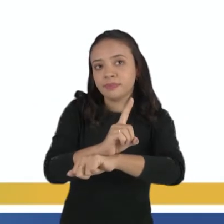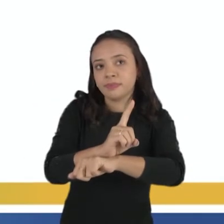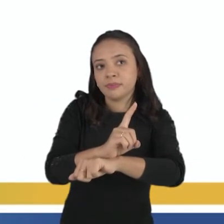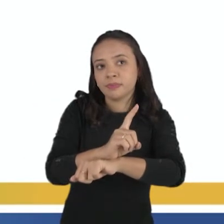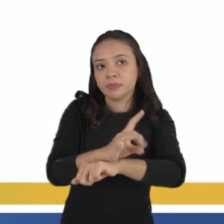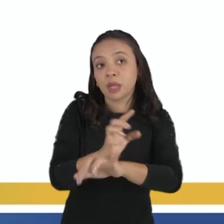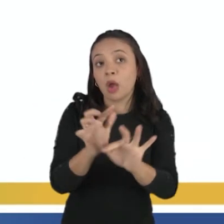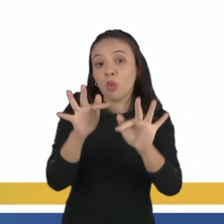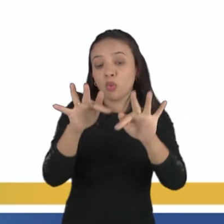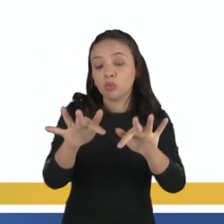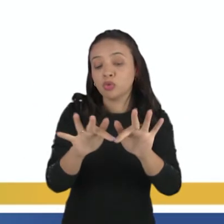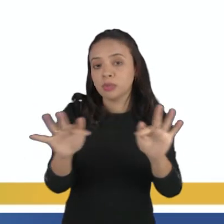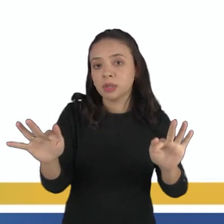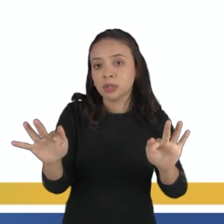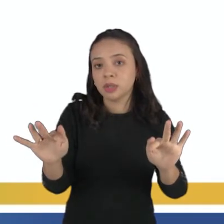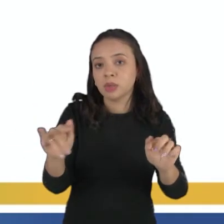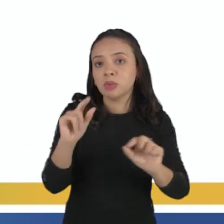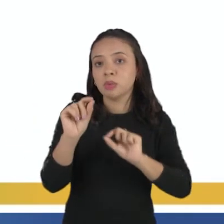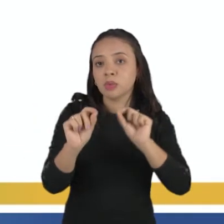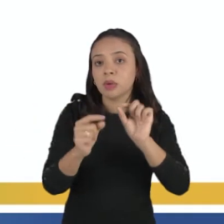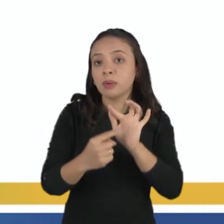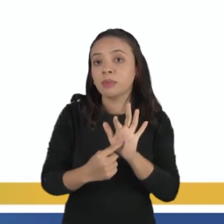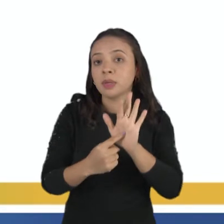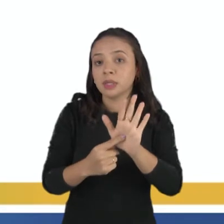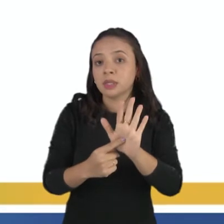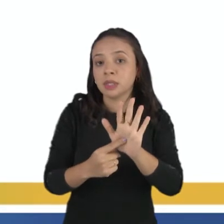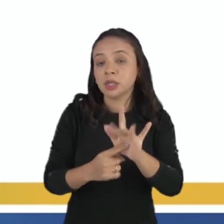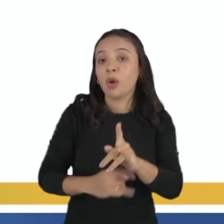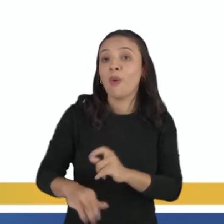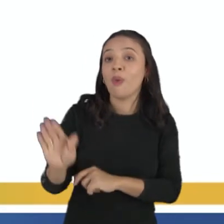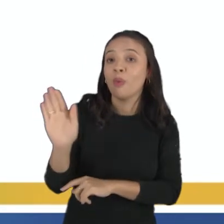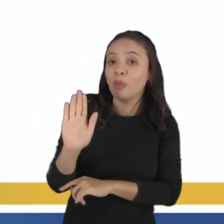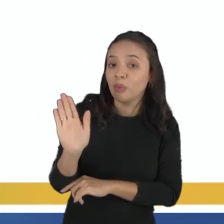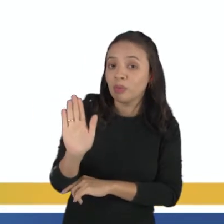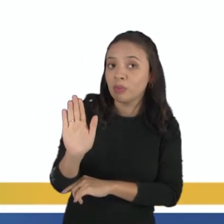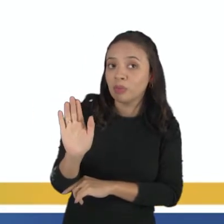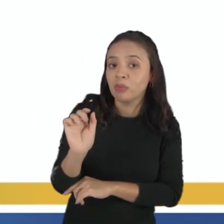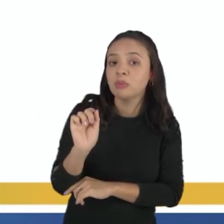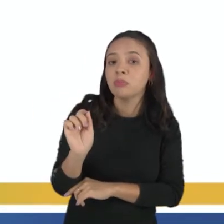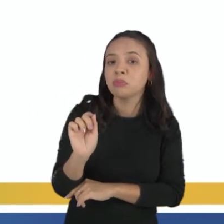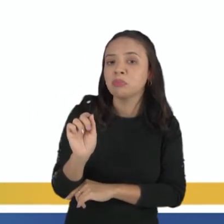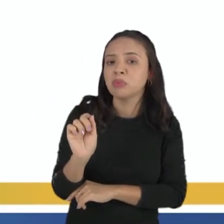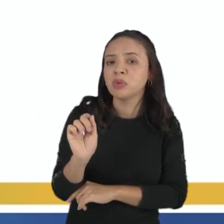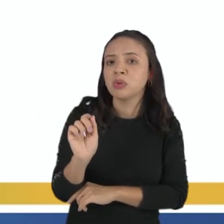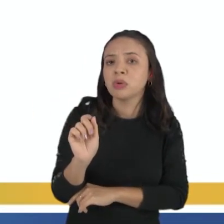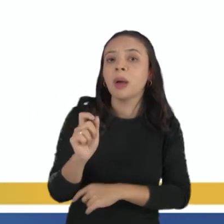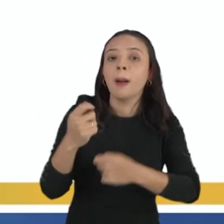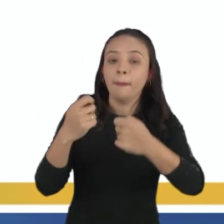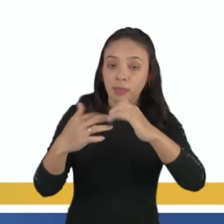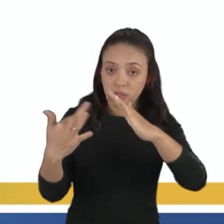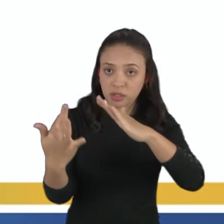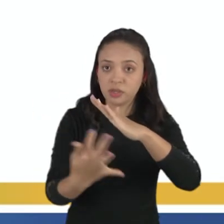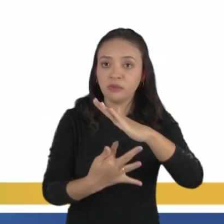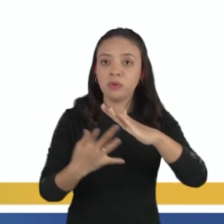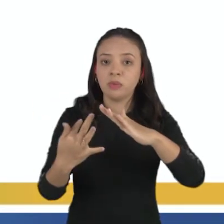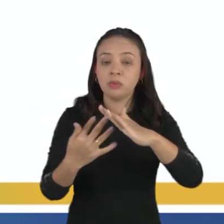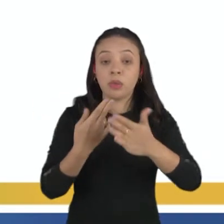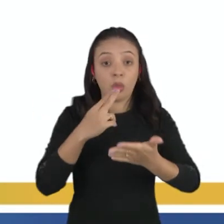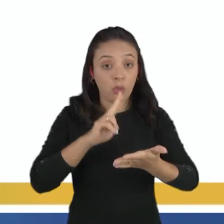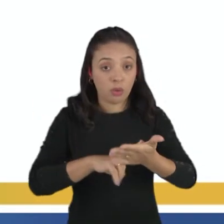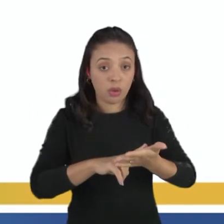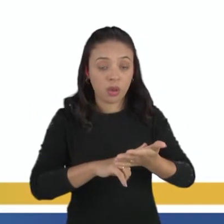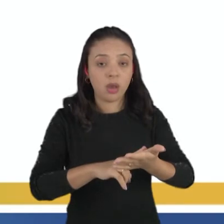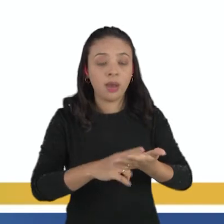última linha, ela põe uma despedida. A despedida deve ser formal. Numa carta